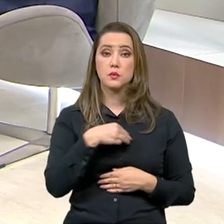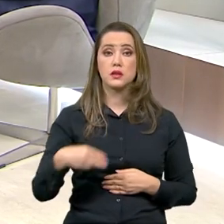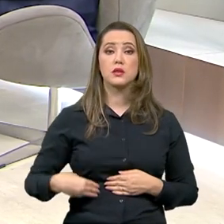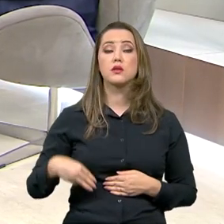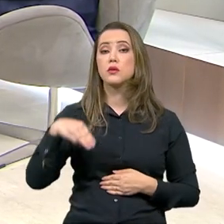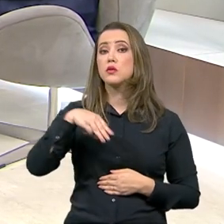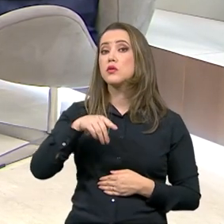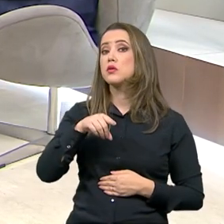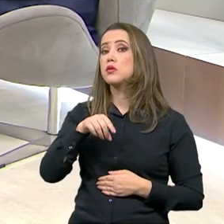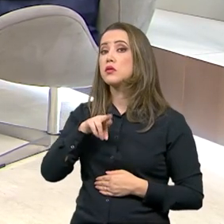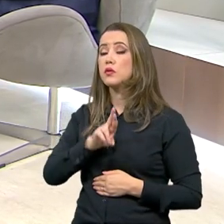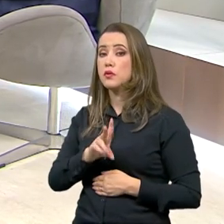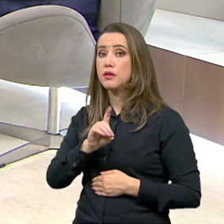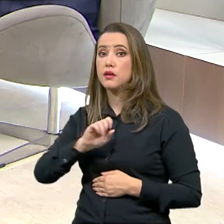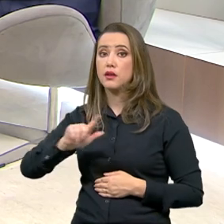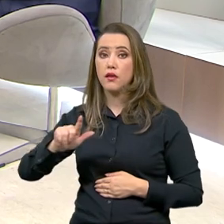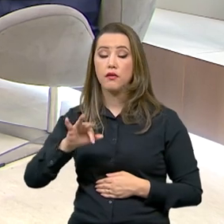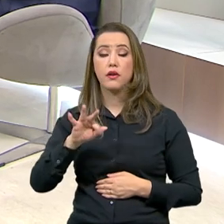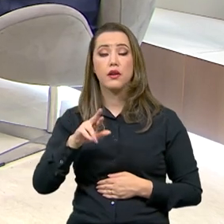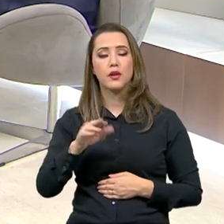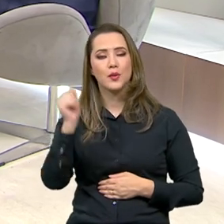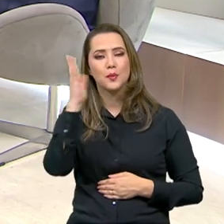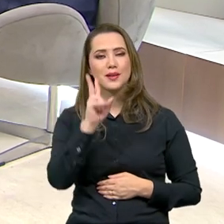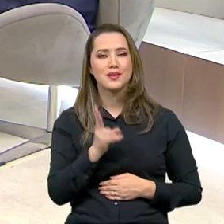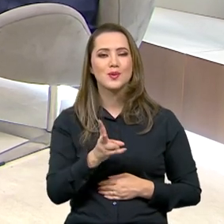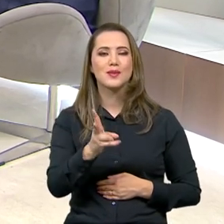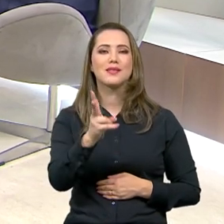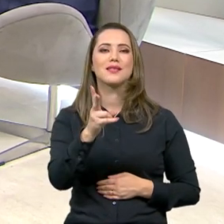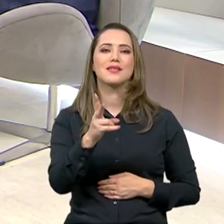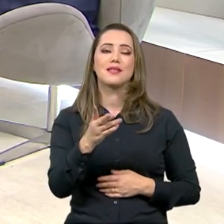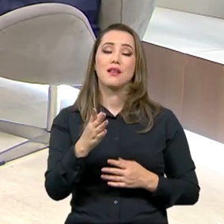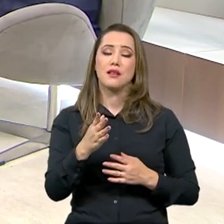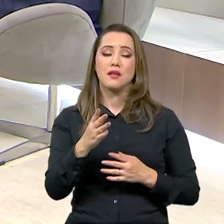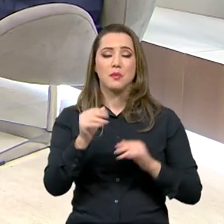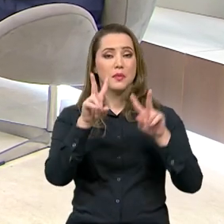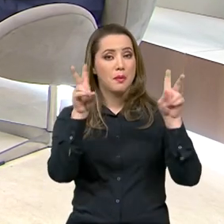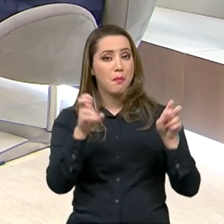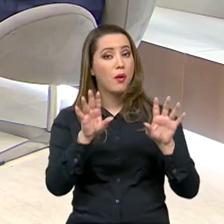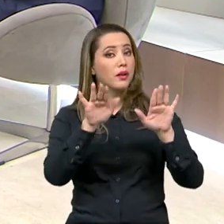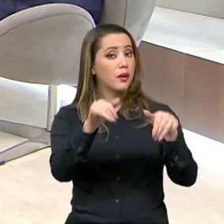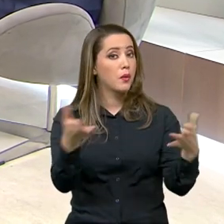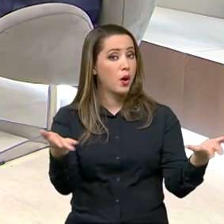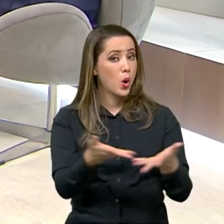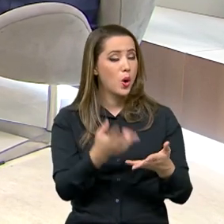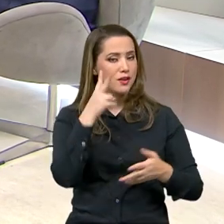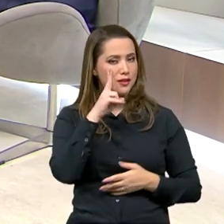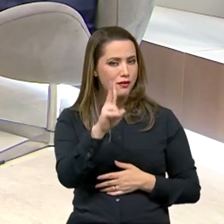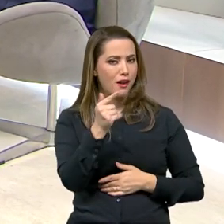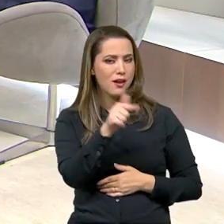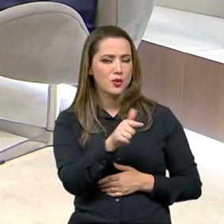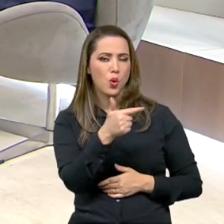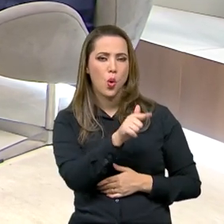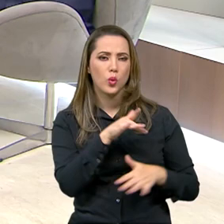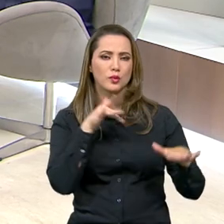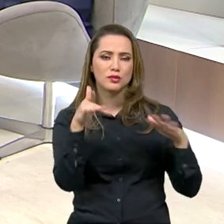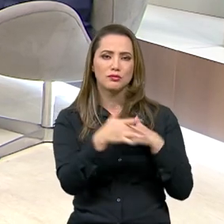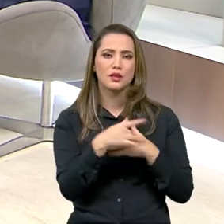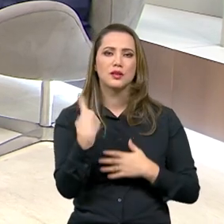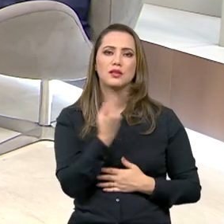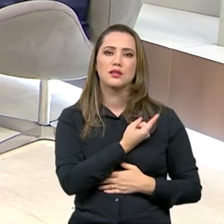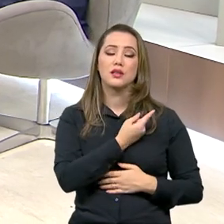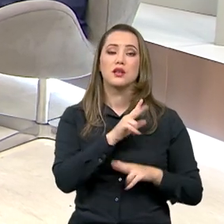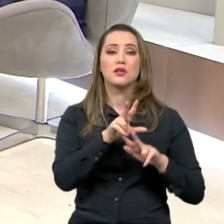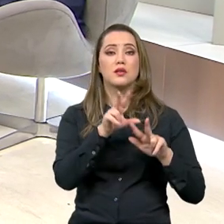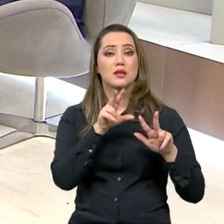Regional, Daniel Ferreira. E o Brasil em Pauta termina aqui. Você pode conferir esta ou outras entrevistas nas nossas redes